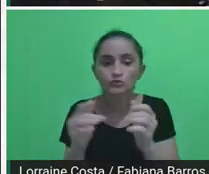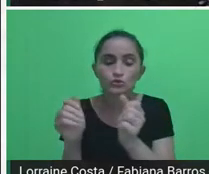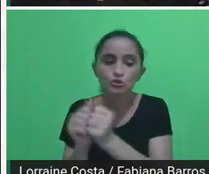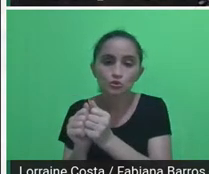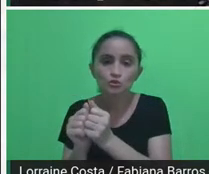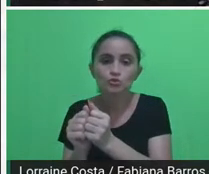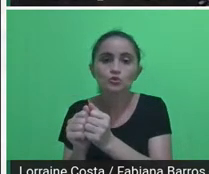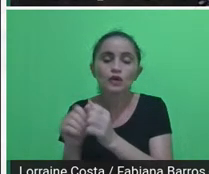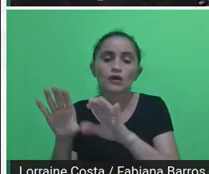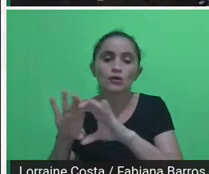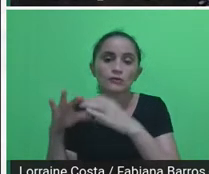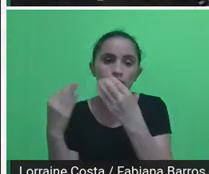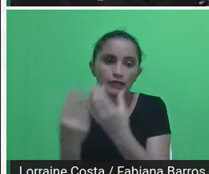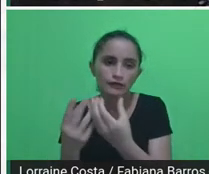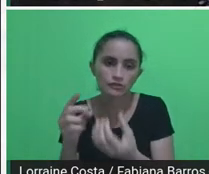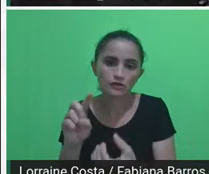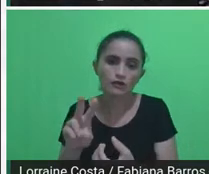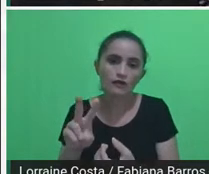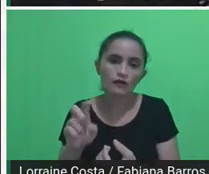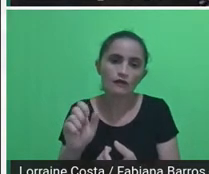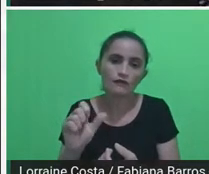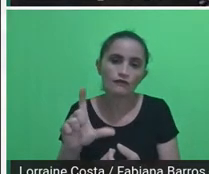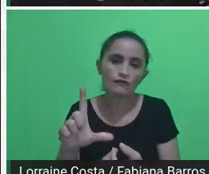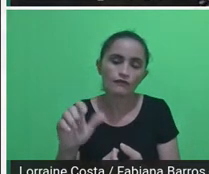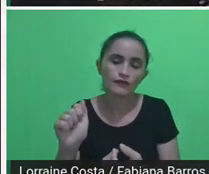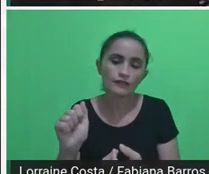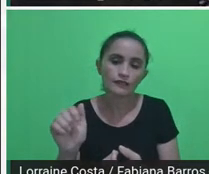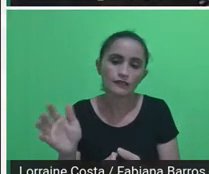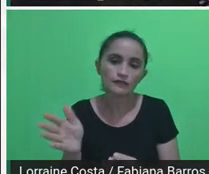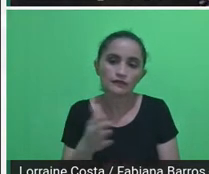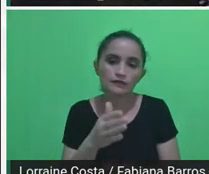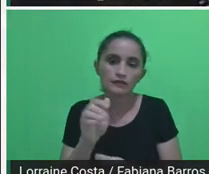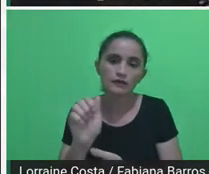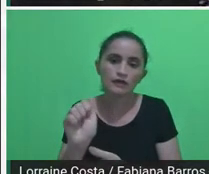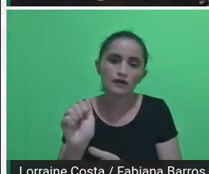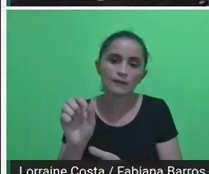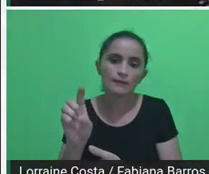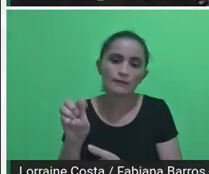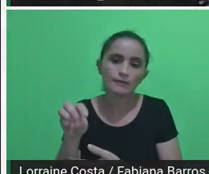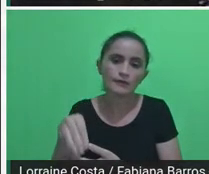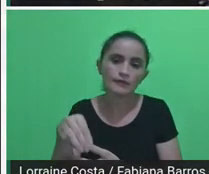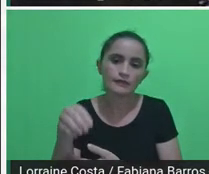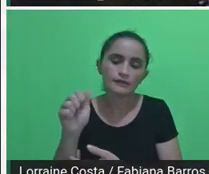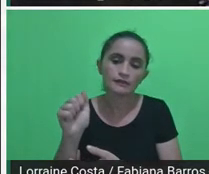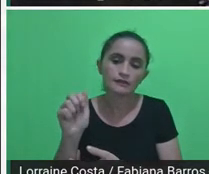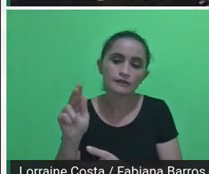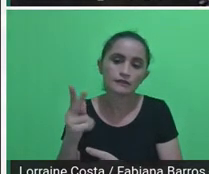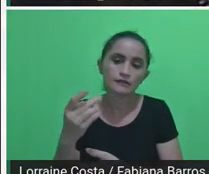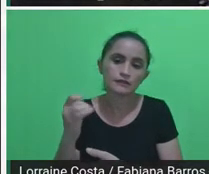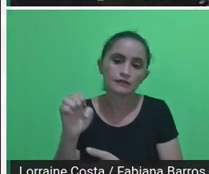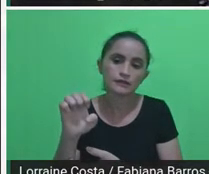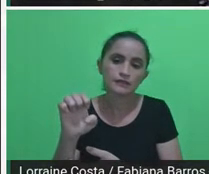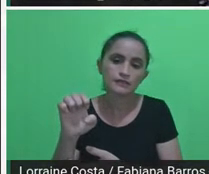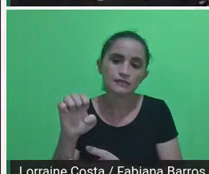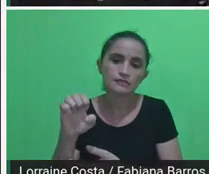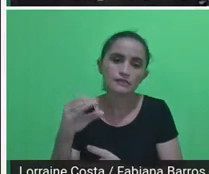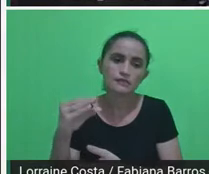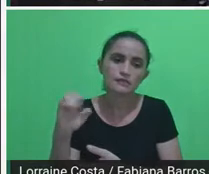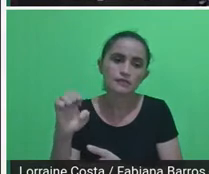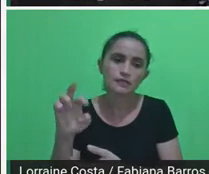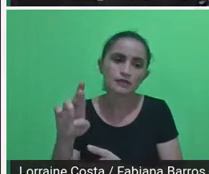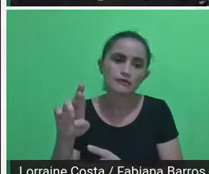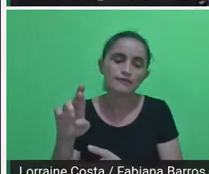passar, por favor. Bom, então, aqui a gente tem uma imagem da Vila do